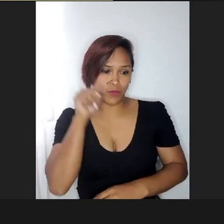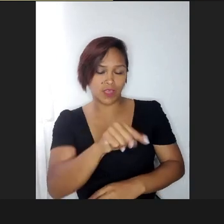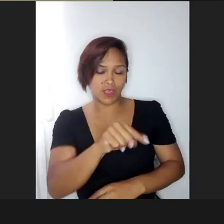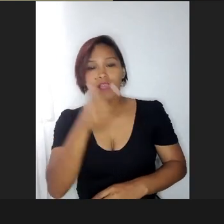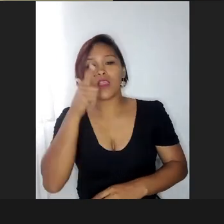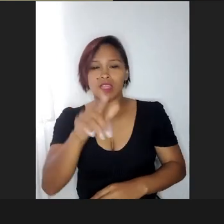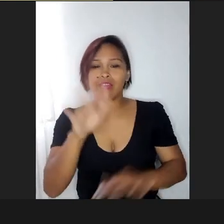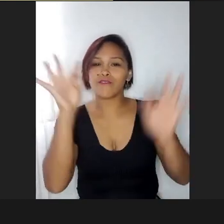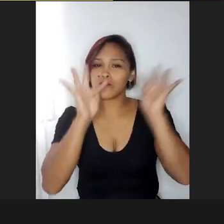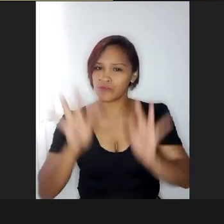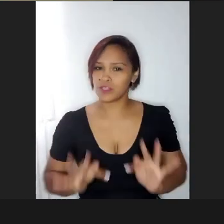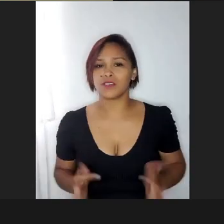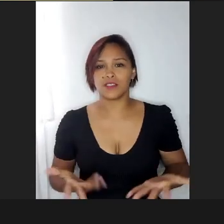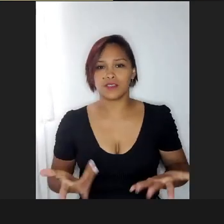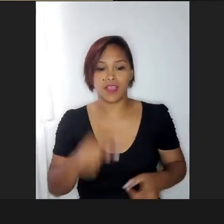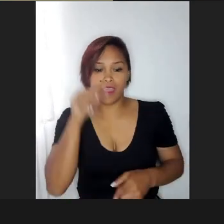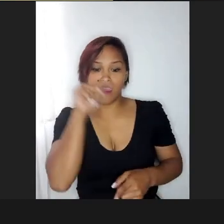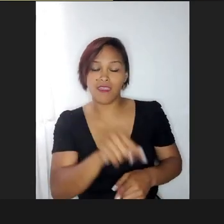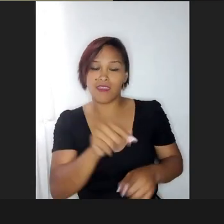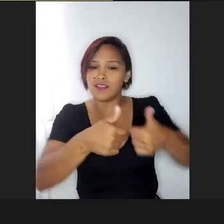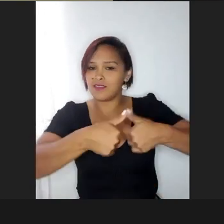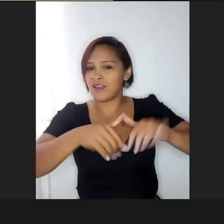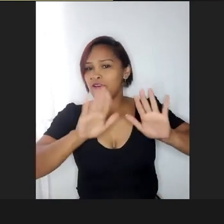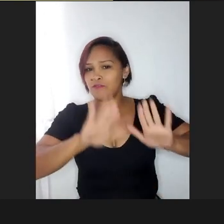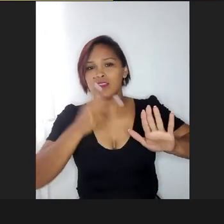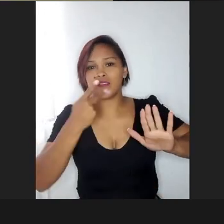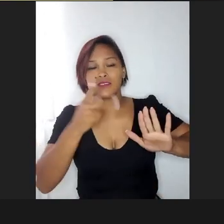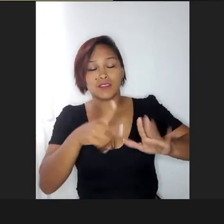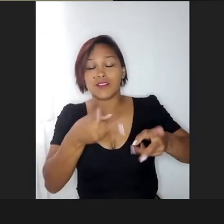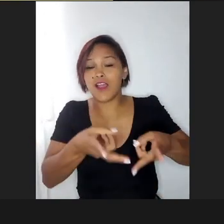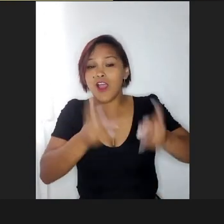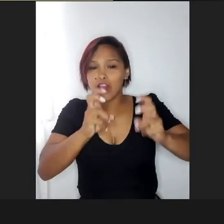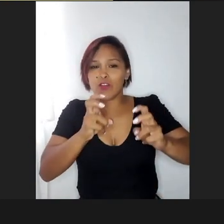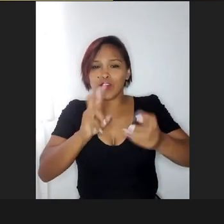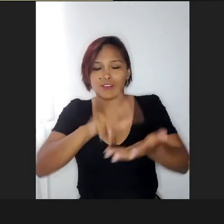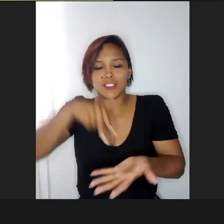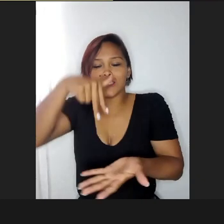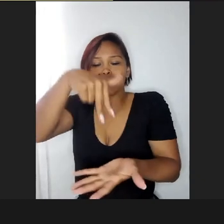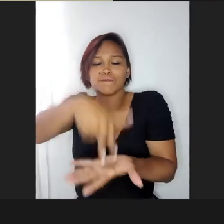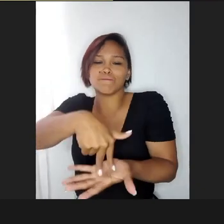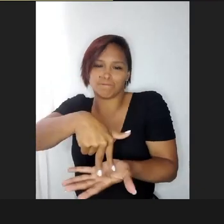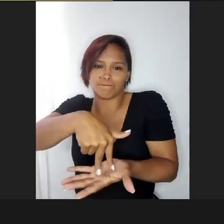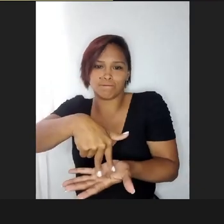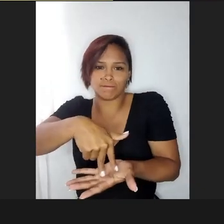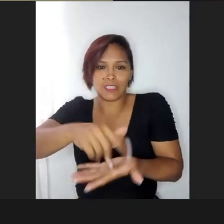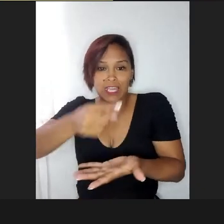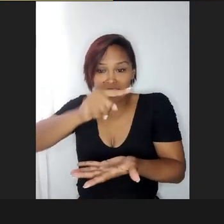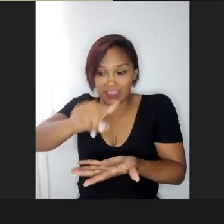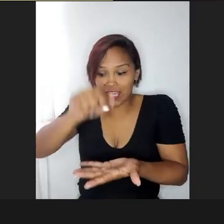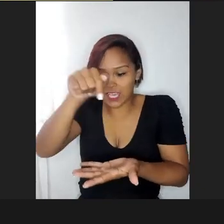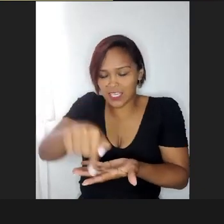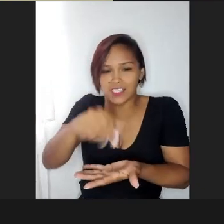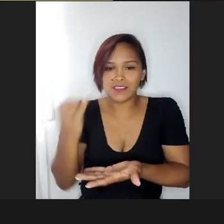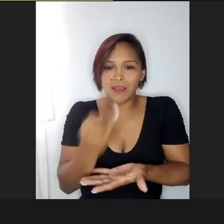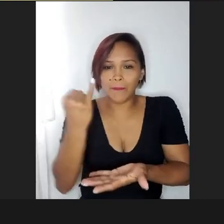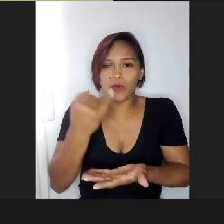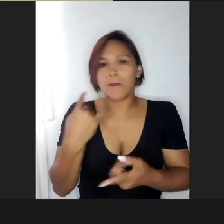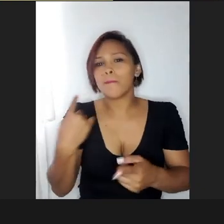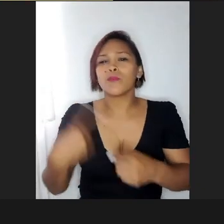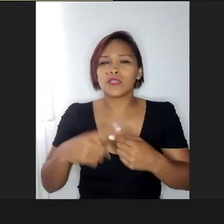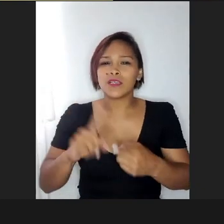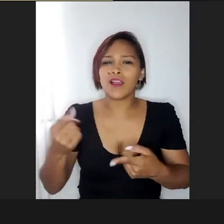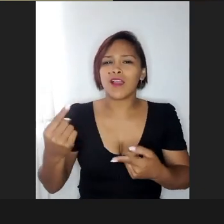com aquela conquista, ele estava, então eu estava reconhecendo aquilo nele, então isso é muito importante para os nossos filhos, porque se a gente fala,